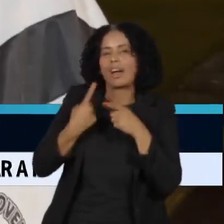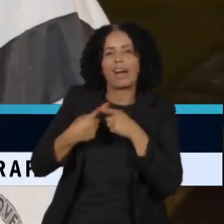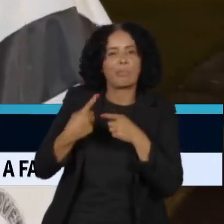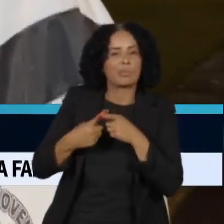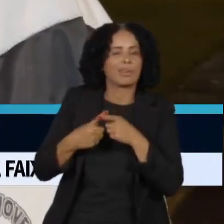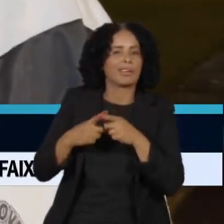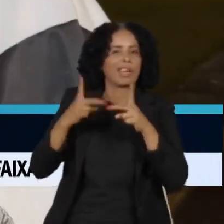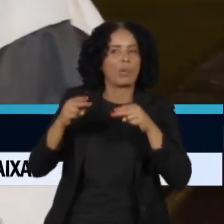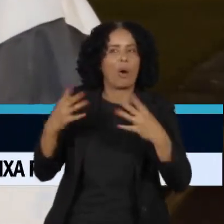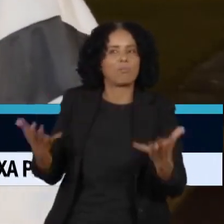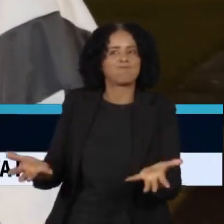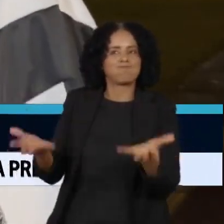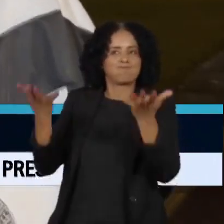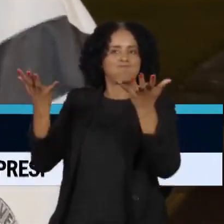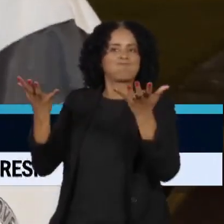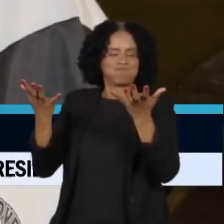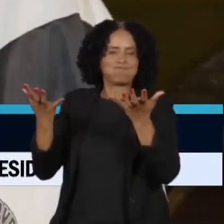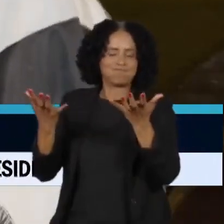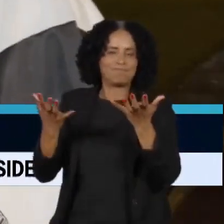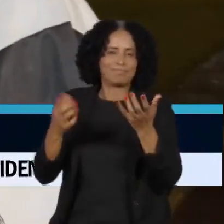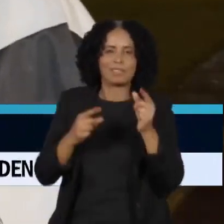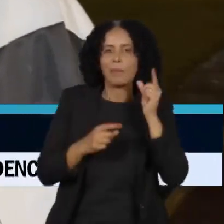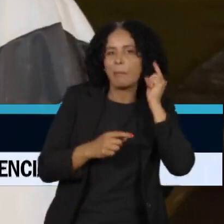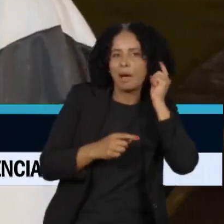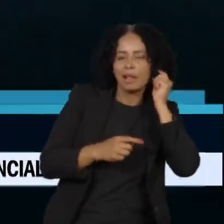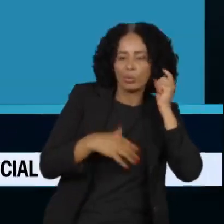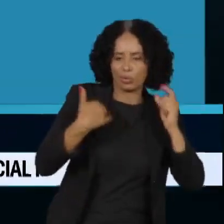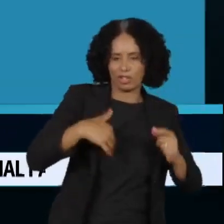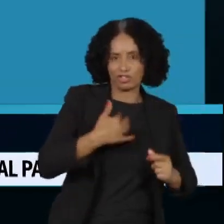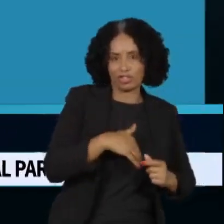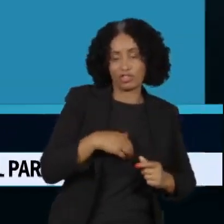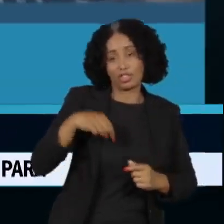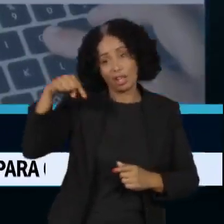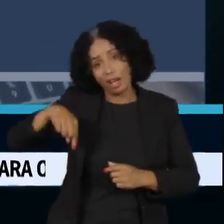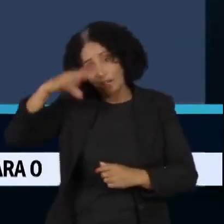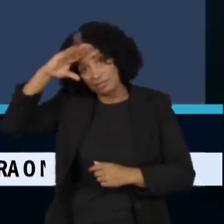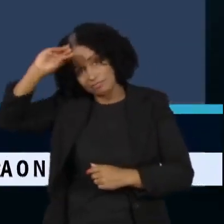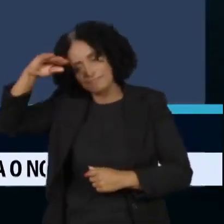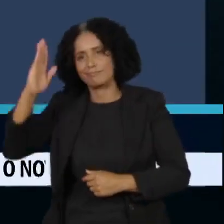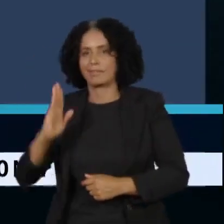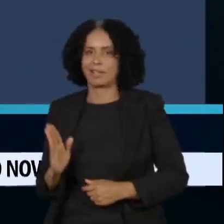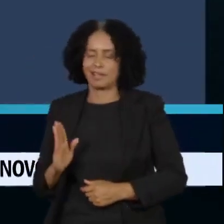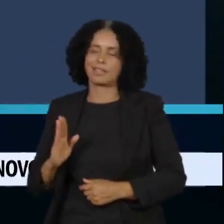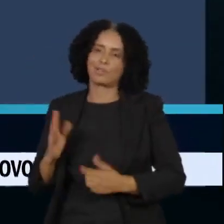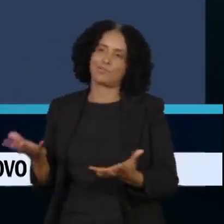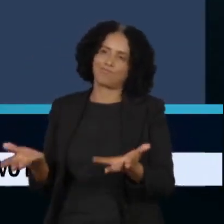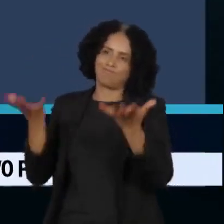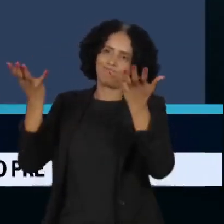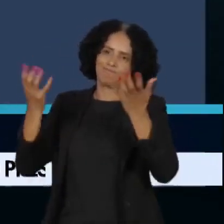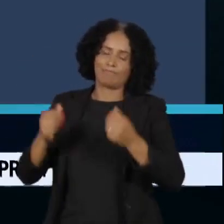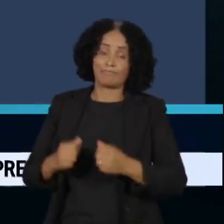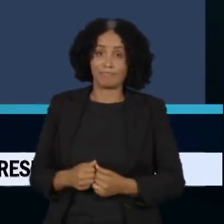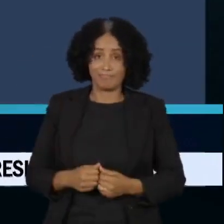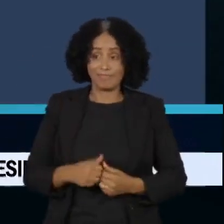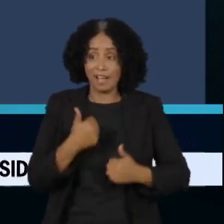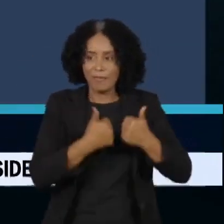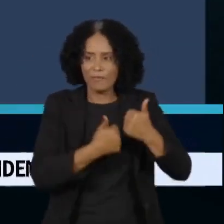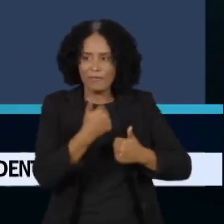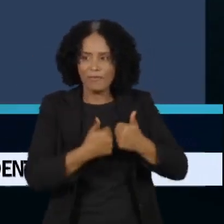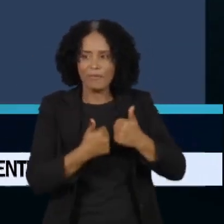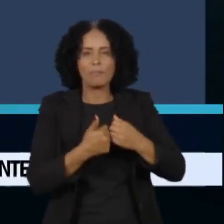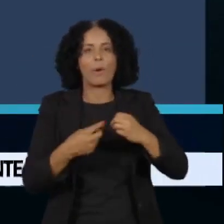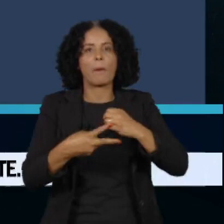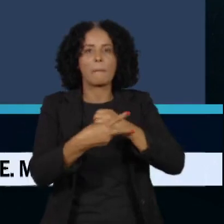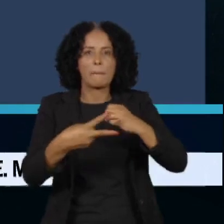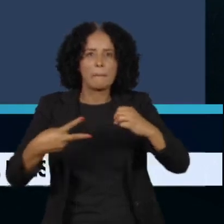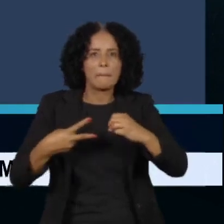Maradona é um deus na Argentina, para a gente Pelé é um deus no Brasil. E como o futebol que Pelé entregou para todos só podia ser mesmo de outro